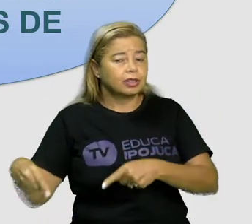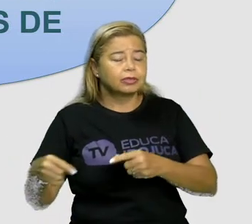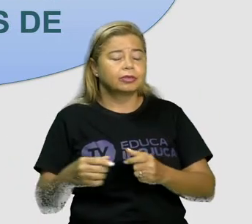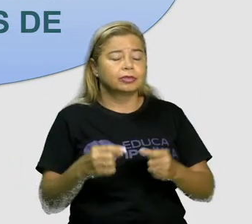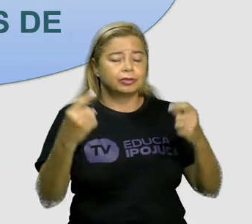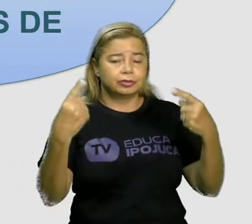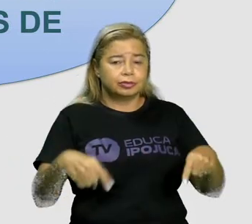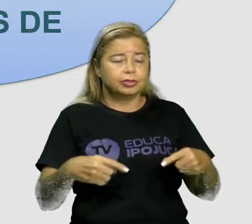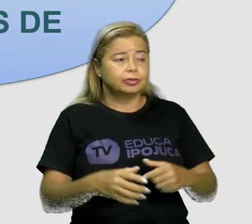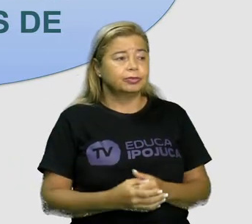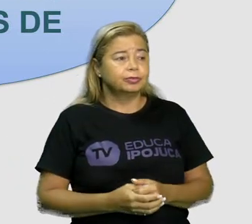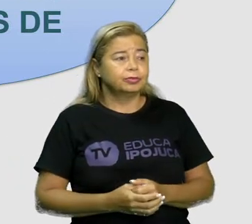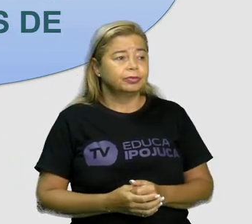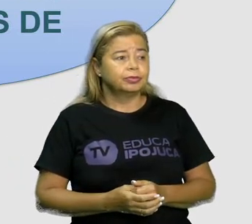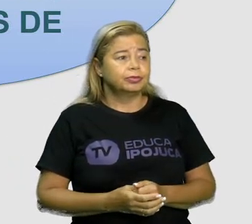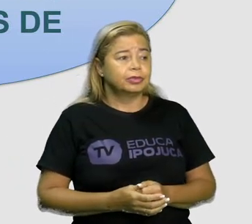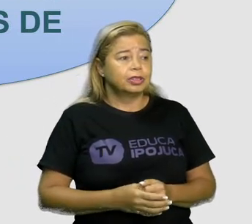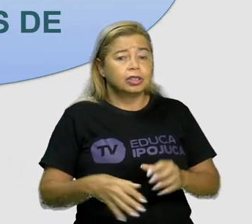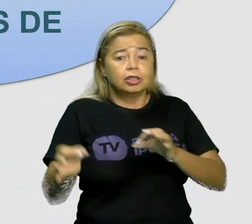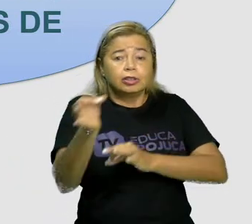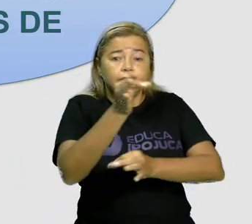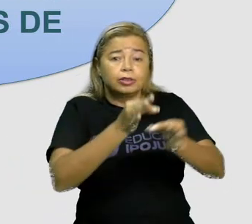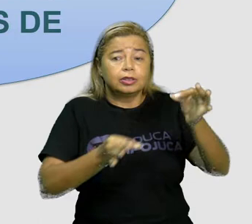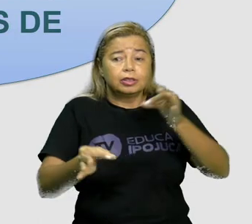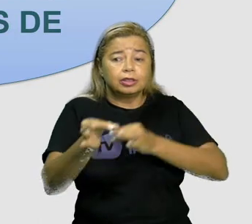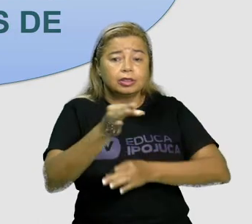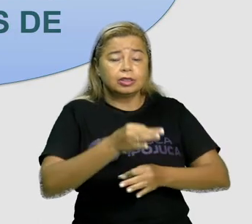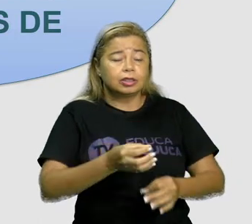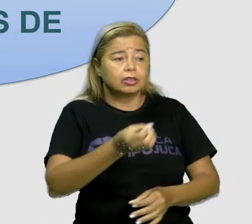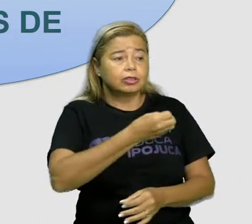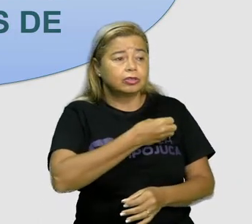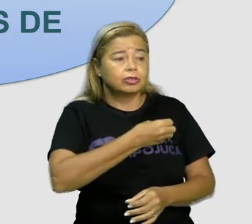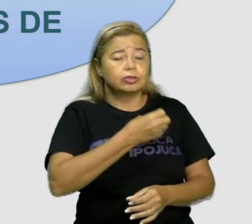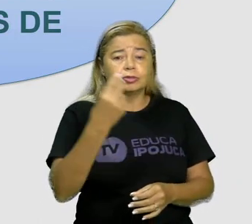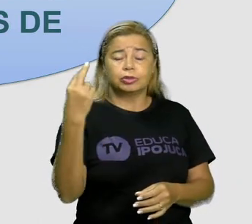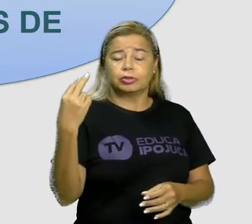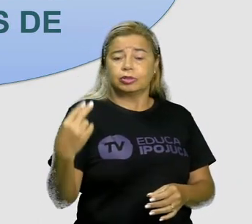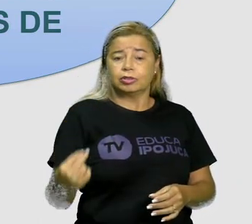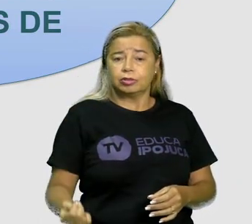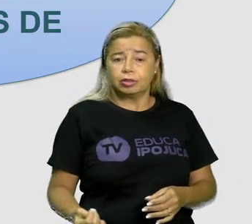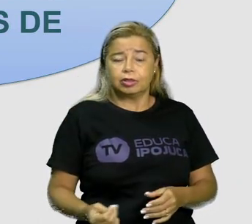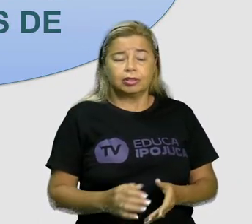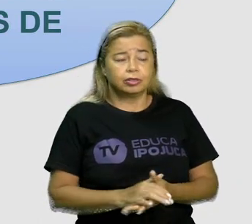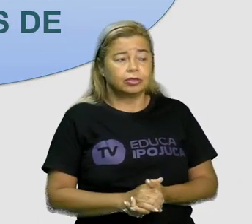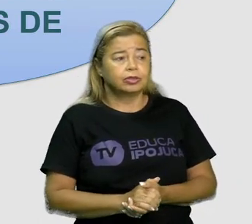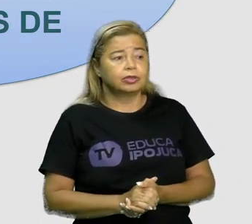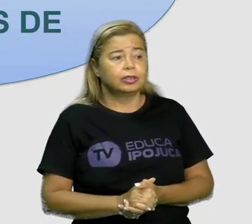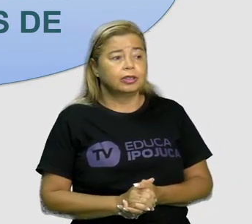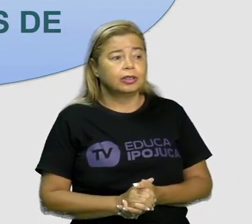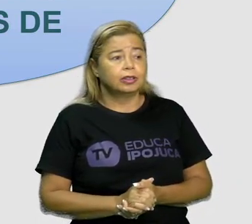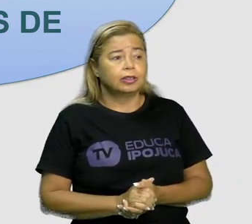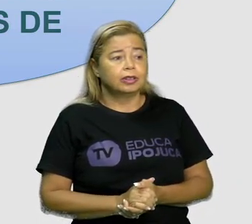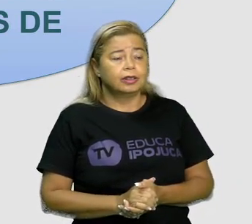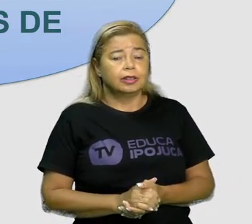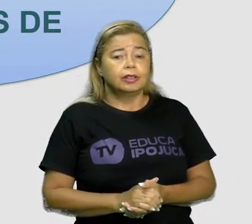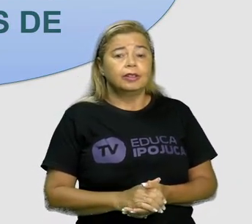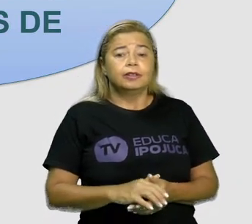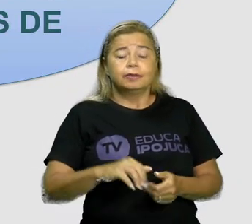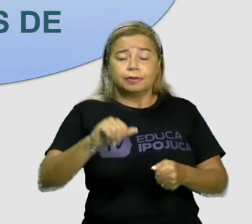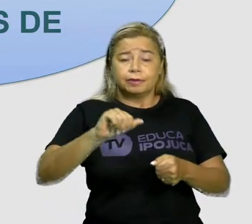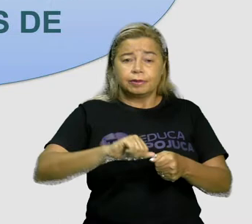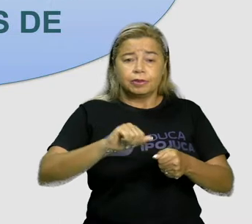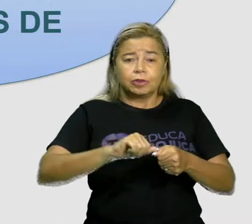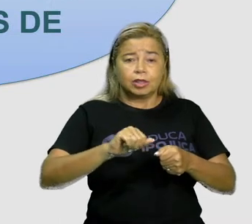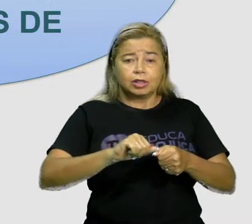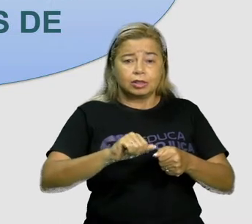Vamos ordenar números naturais. O que é você vai fazer? Você vai fazer um quadro de